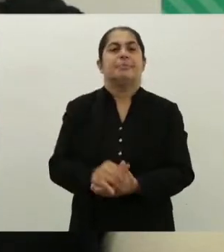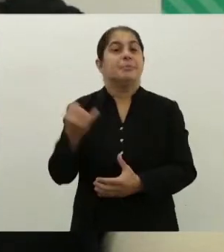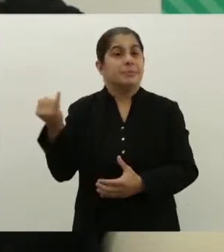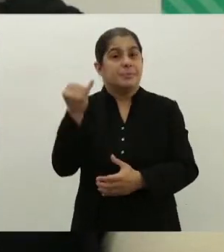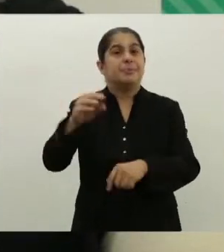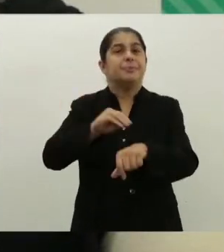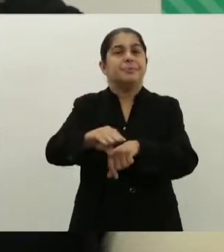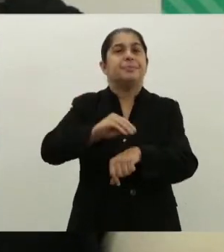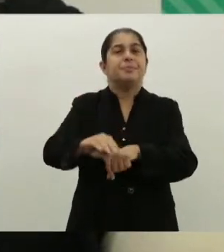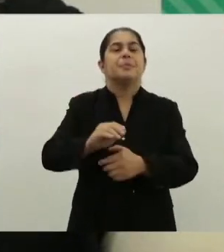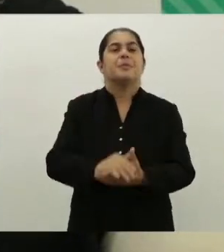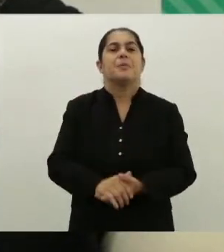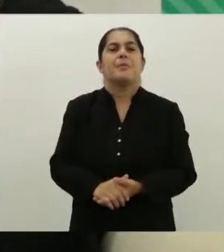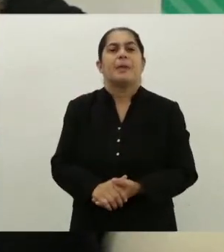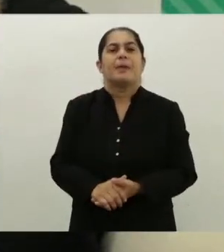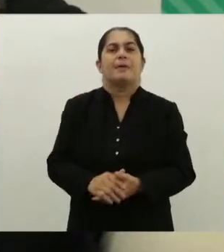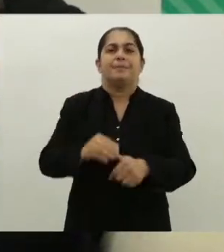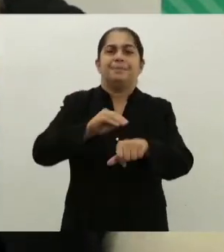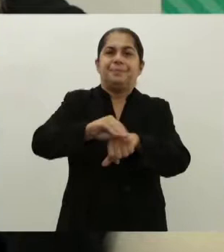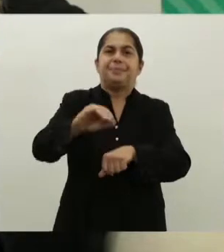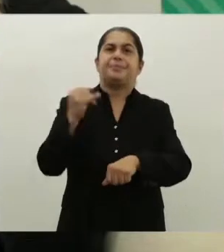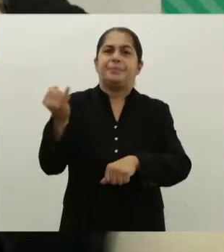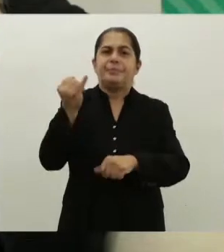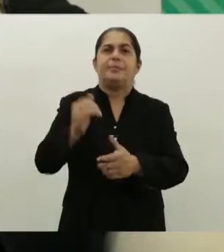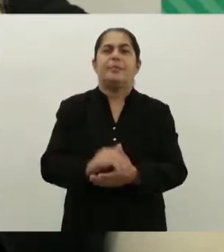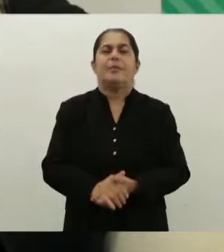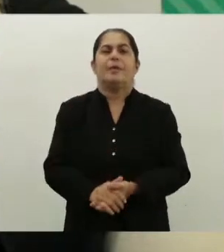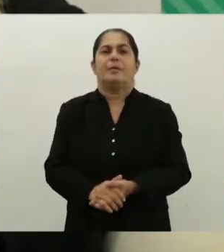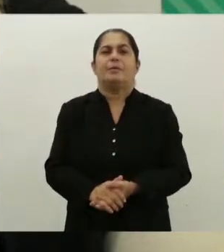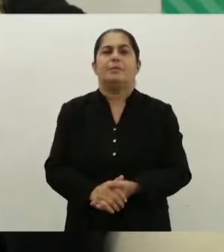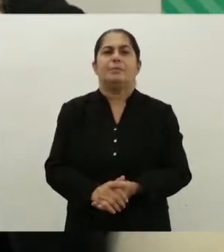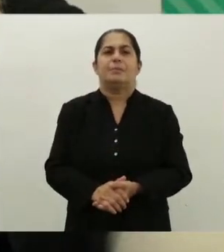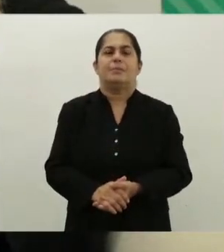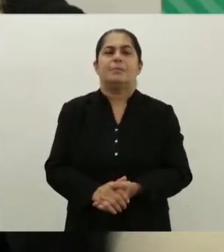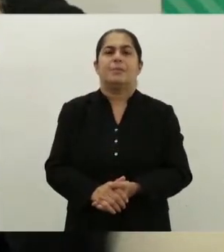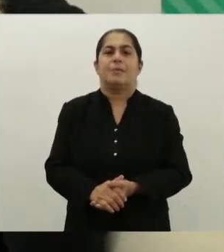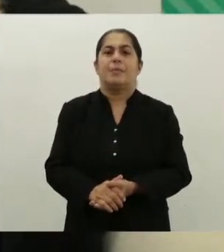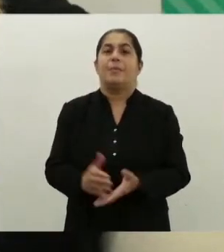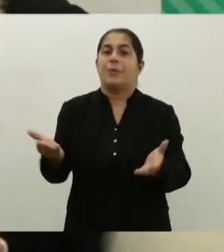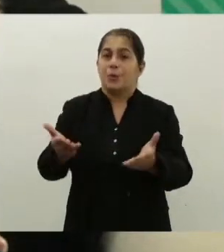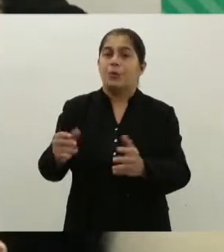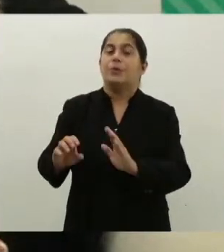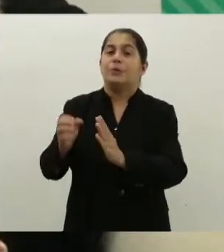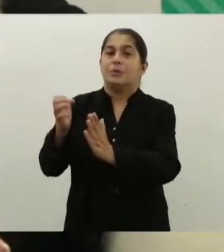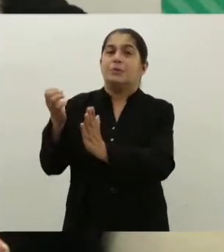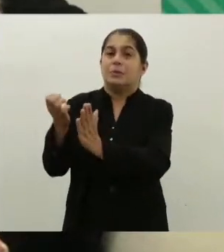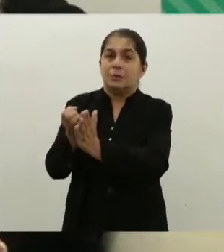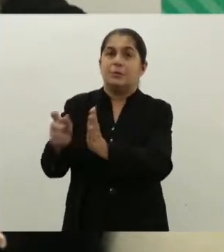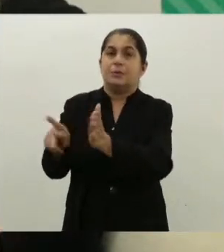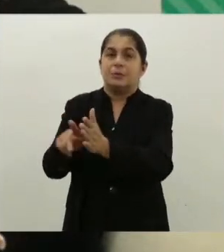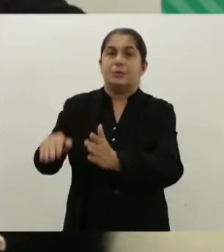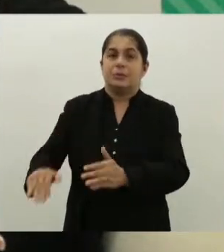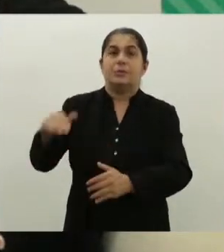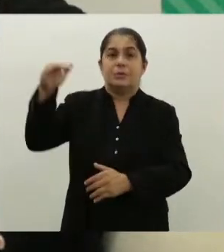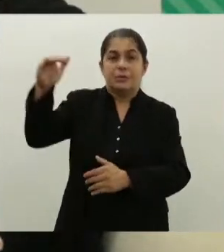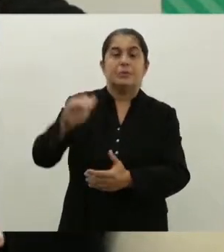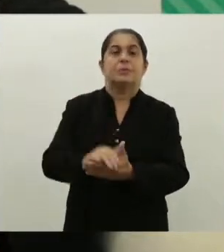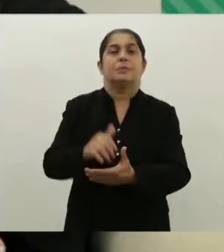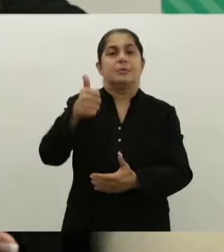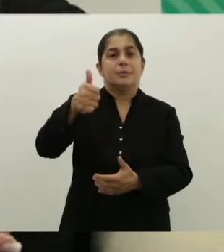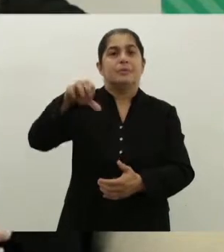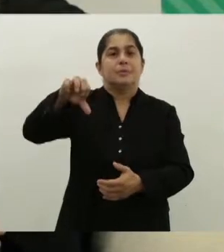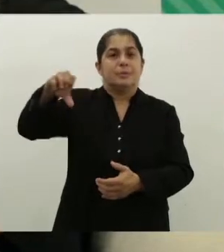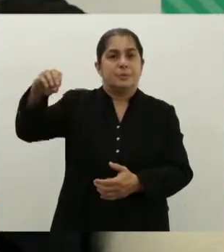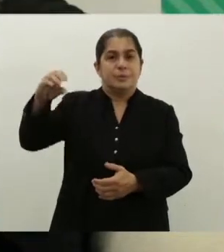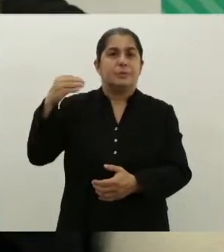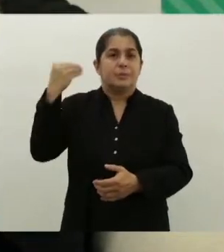algo importante também para se dizer que, no Código atual, o Estatuto da Criança e Adolescente,